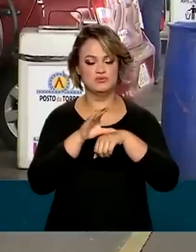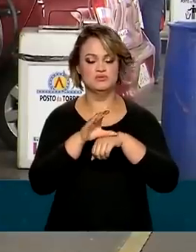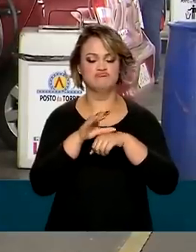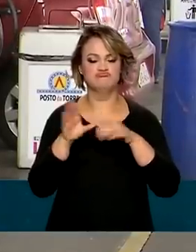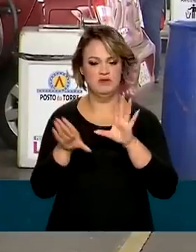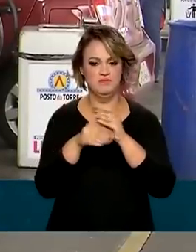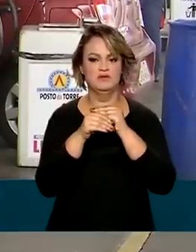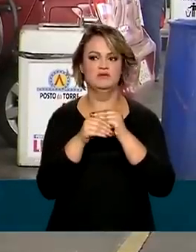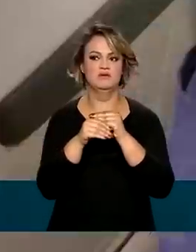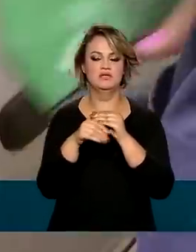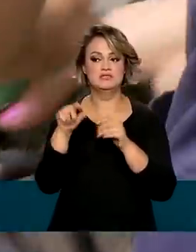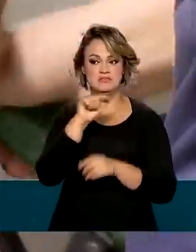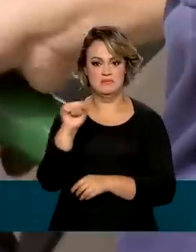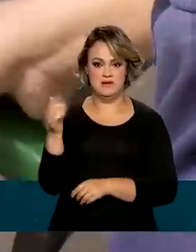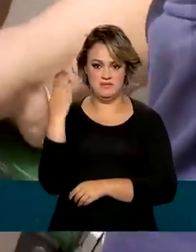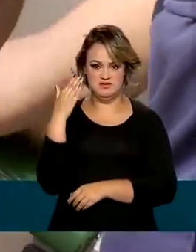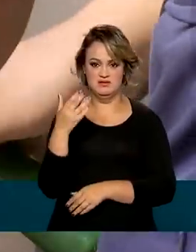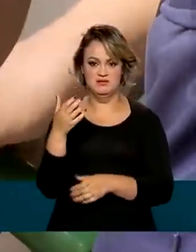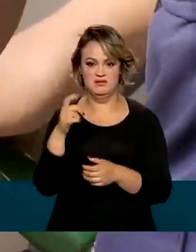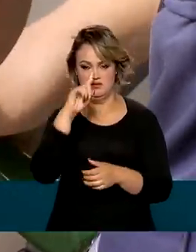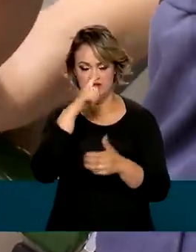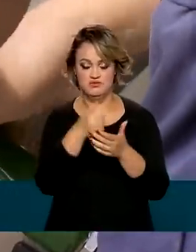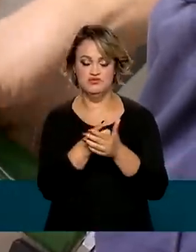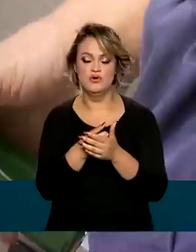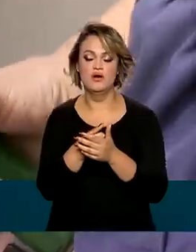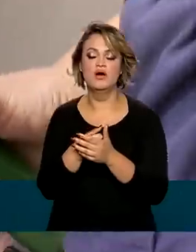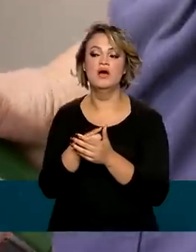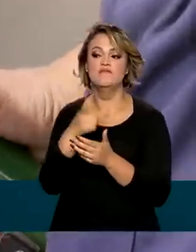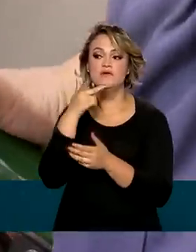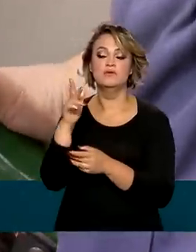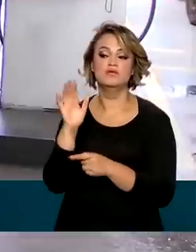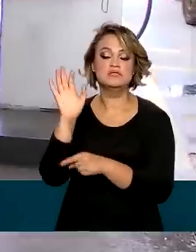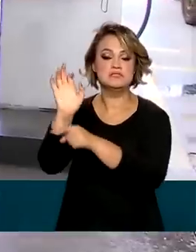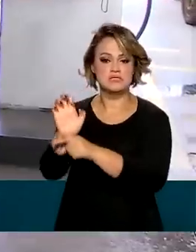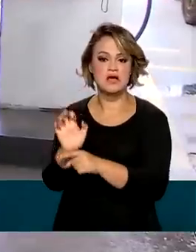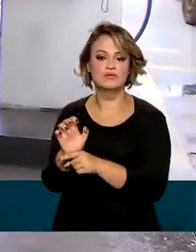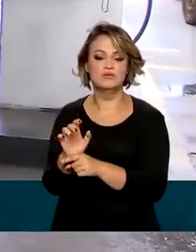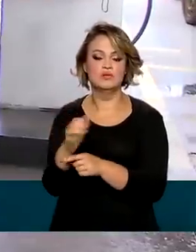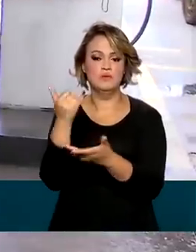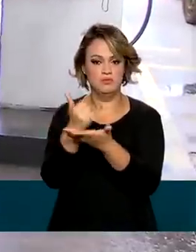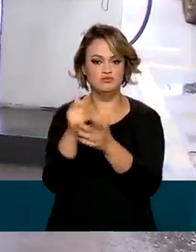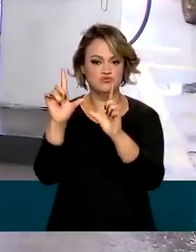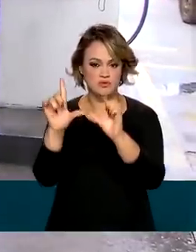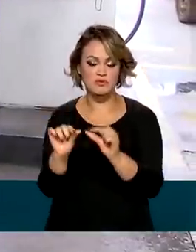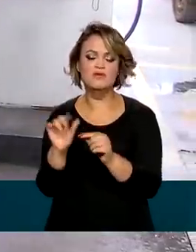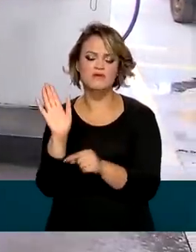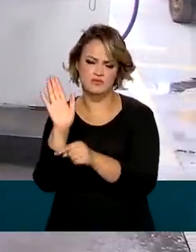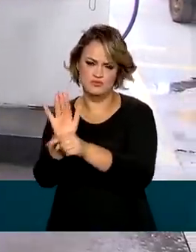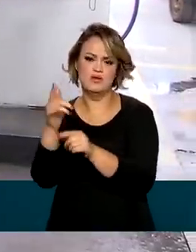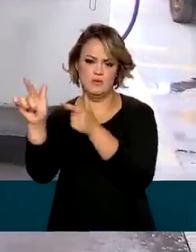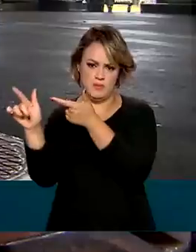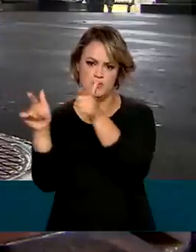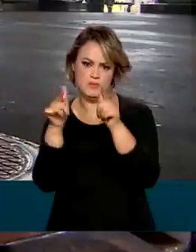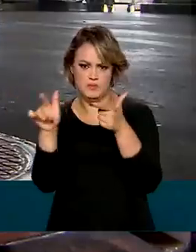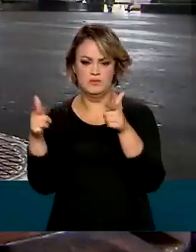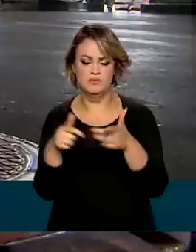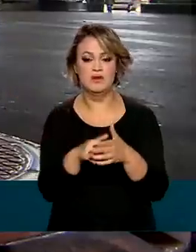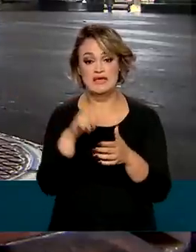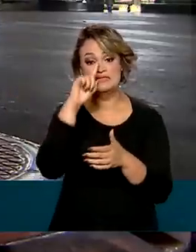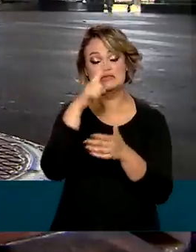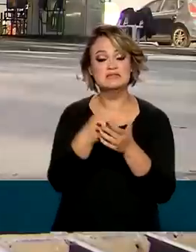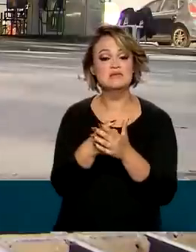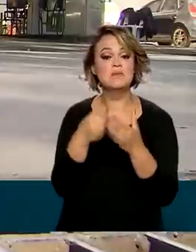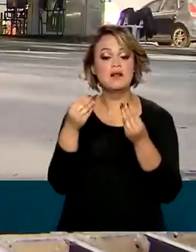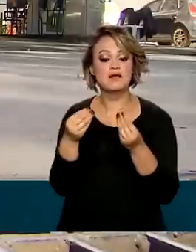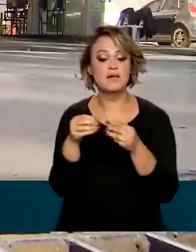passada estabelece uma compensação aos estados que reduzirem o imposto, também sobre os biocombustíveis. A medida é para